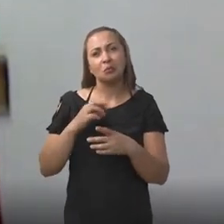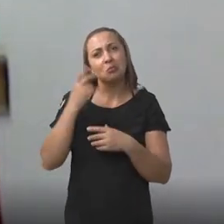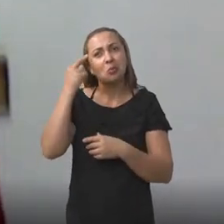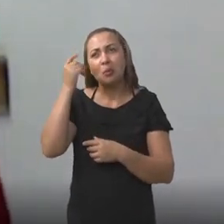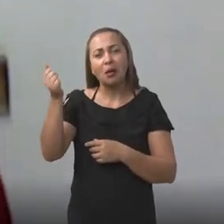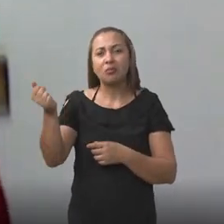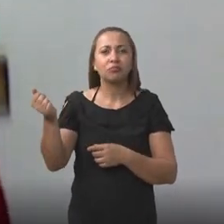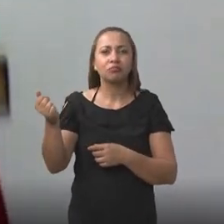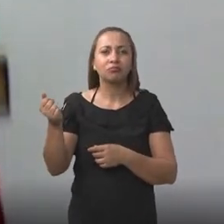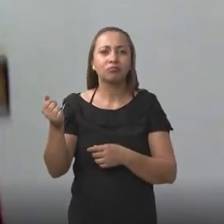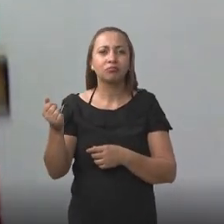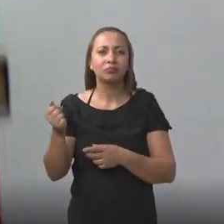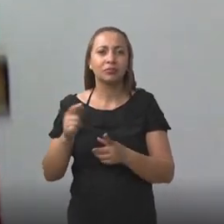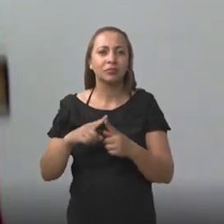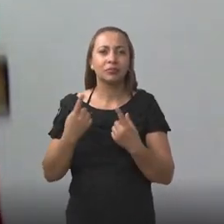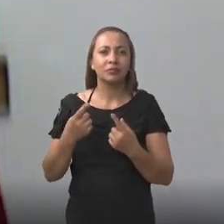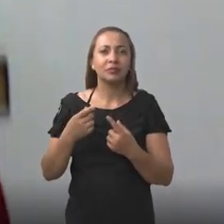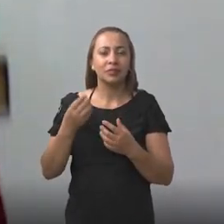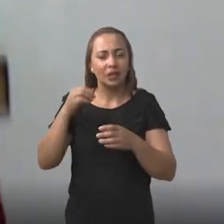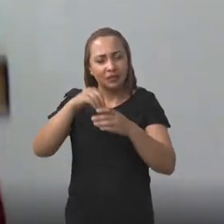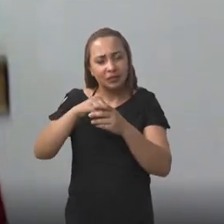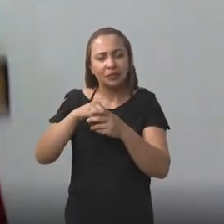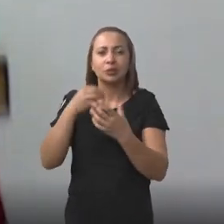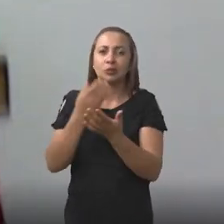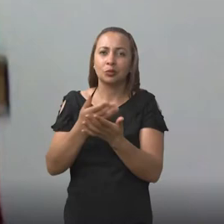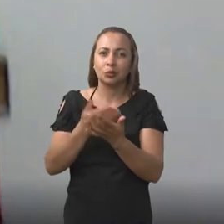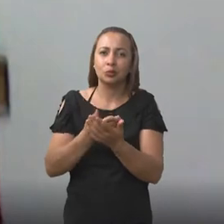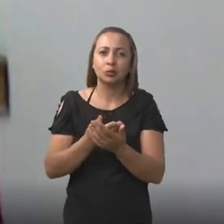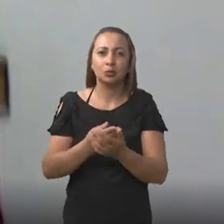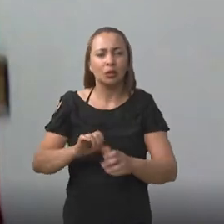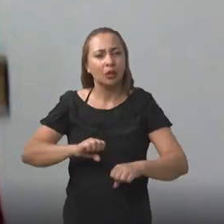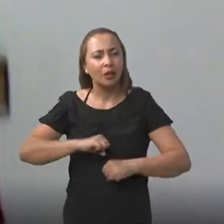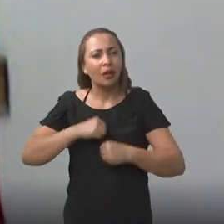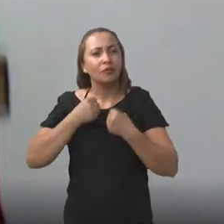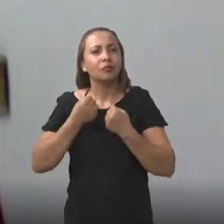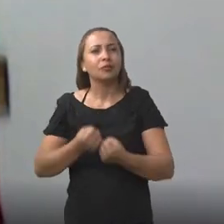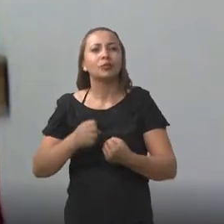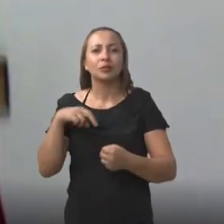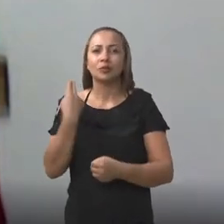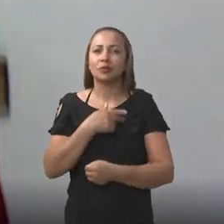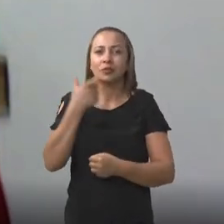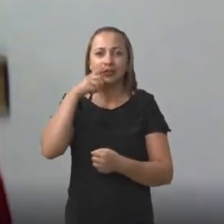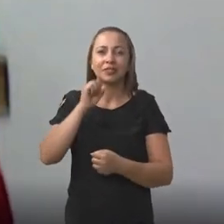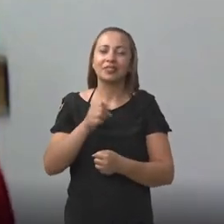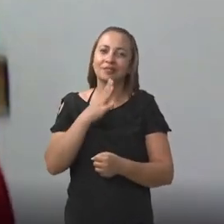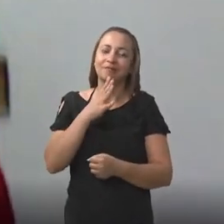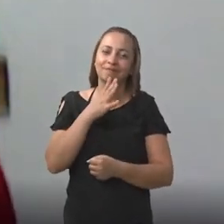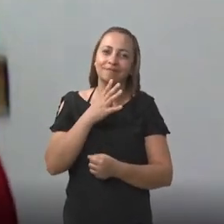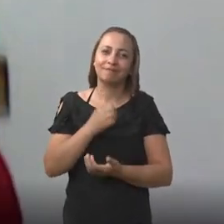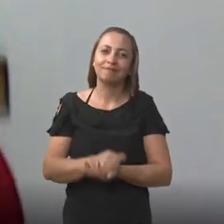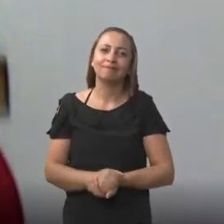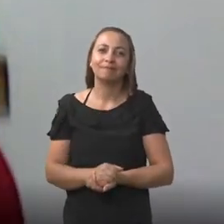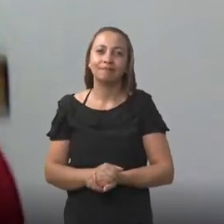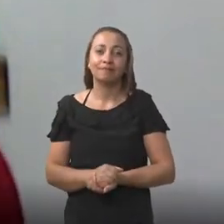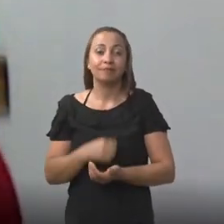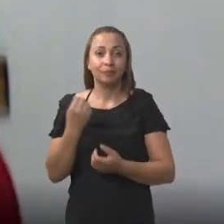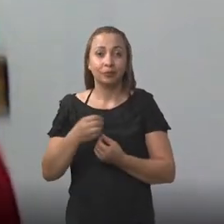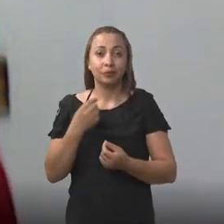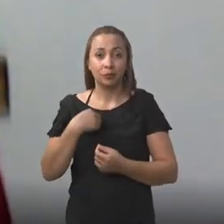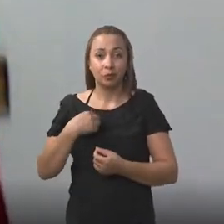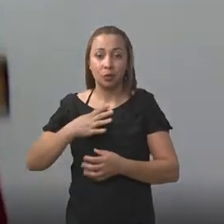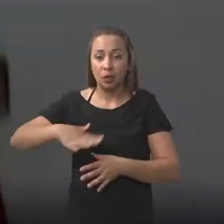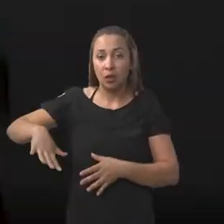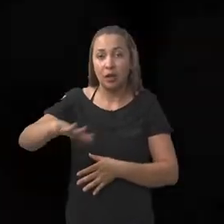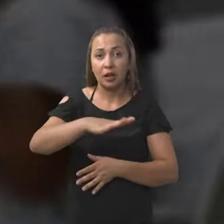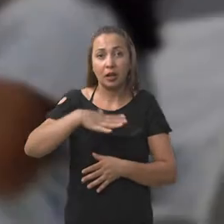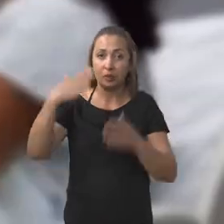despretensiosa mesmo. Mas, né, pela grandeza do estudo e pelo esforço da gente, aí, recebeu o reconhecimento.